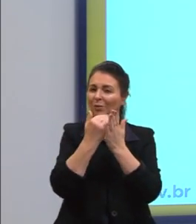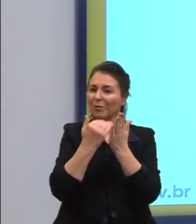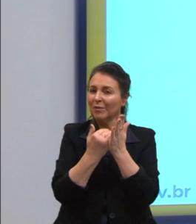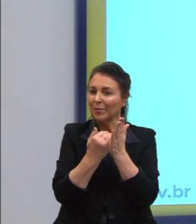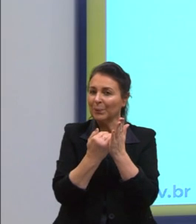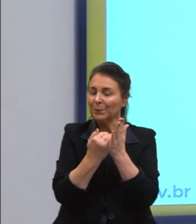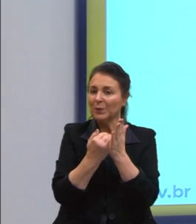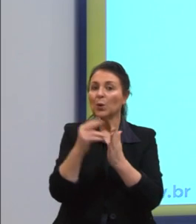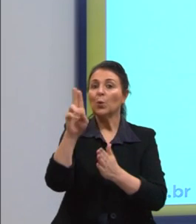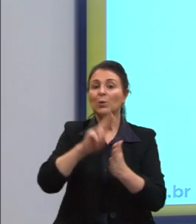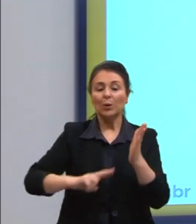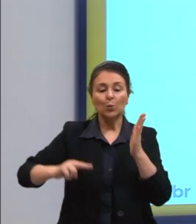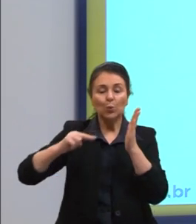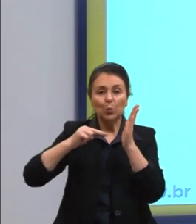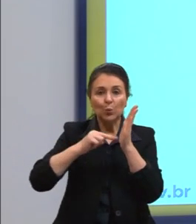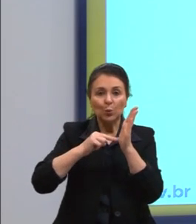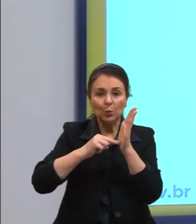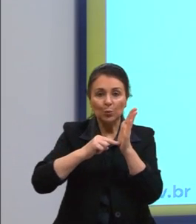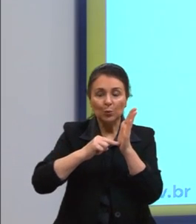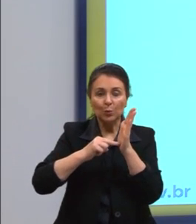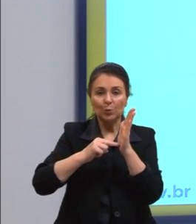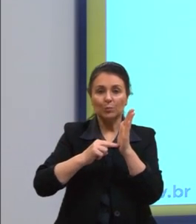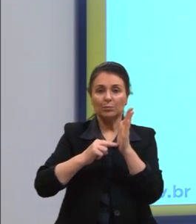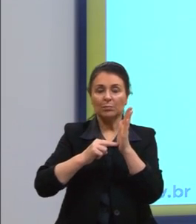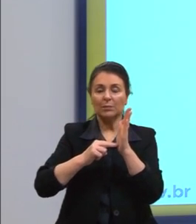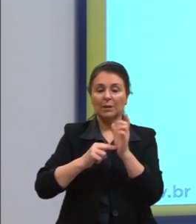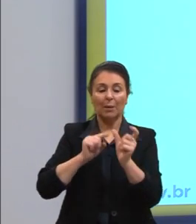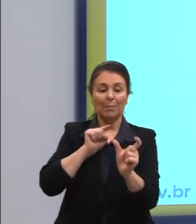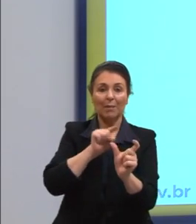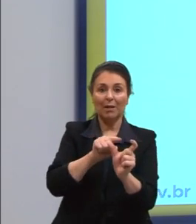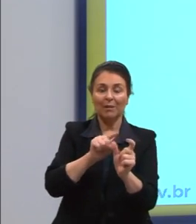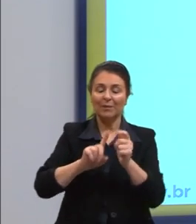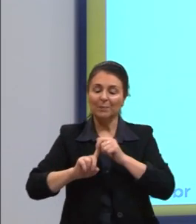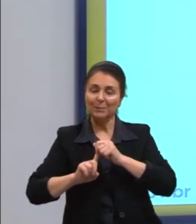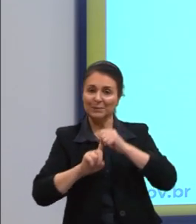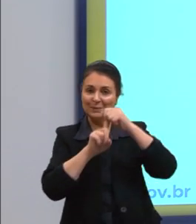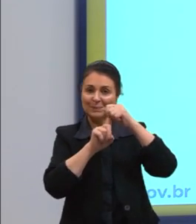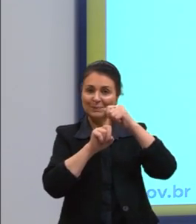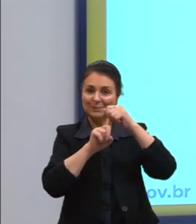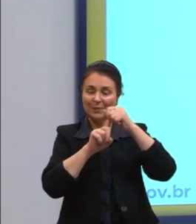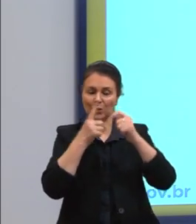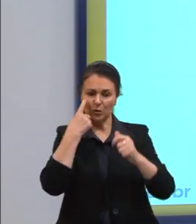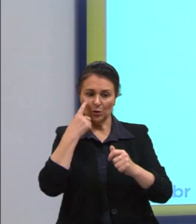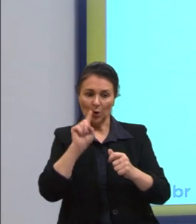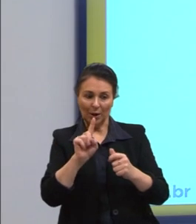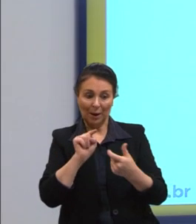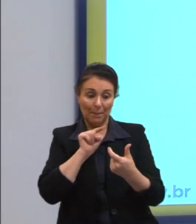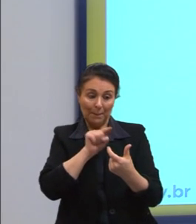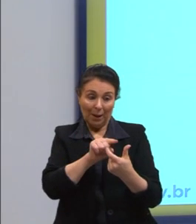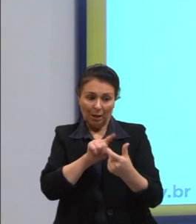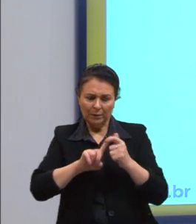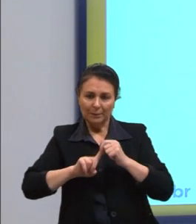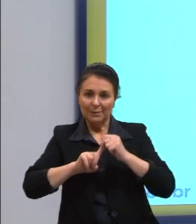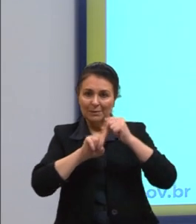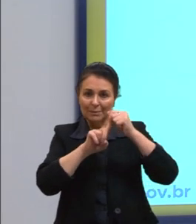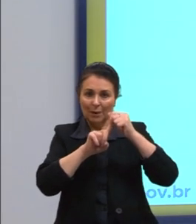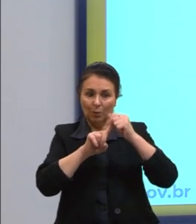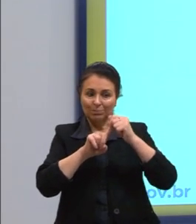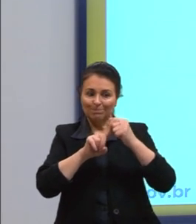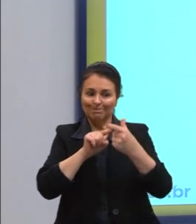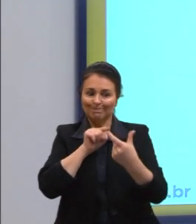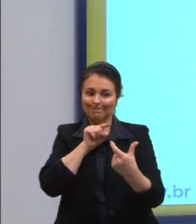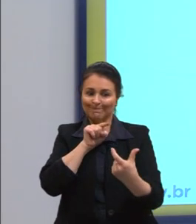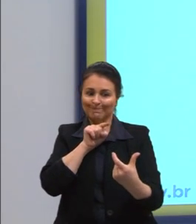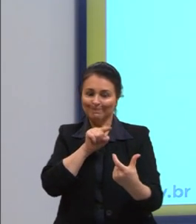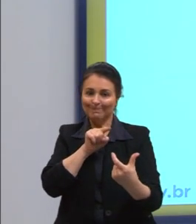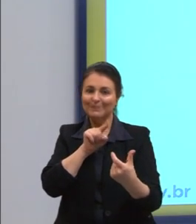do núcleo. Ou seja, da nossa palavra principal. A gente olha para a nossa palavra principal e é através dela que a